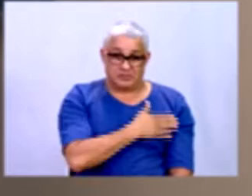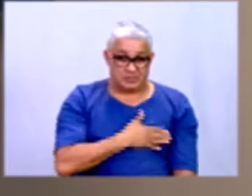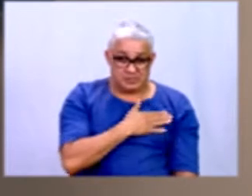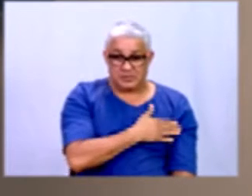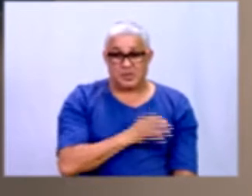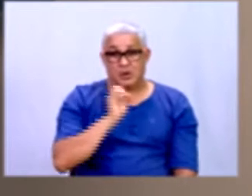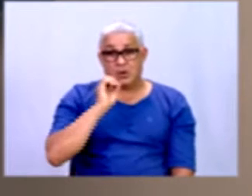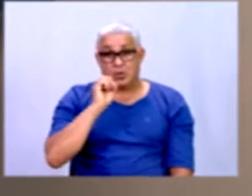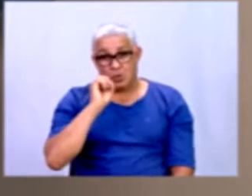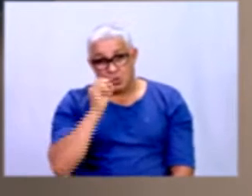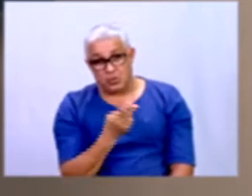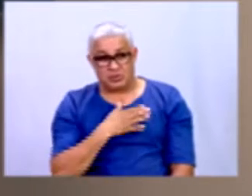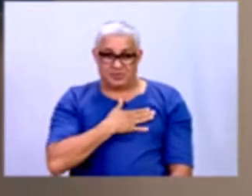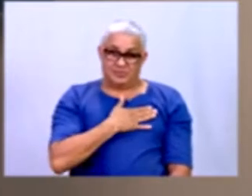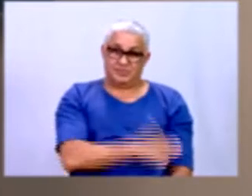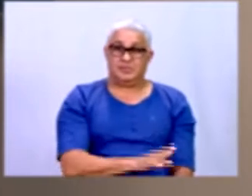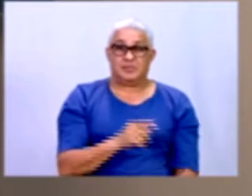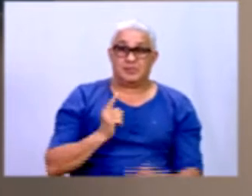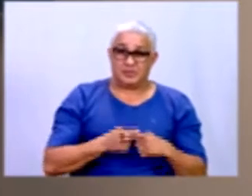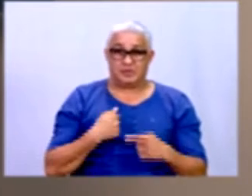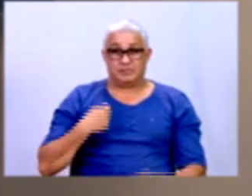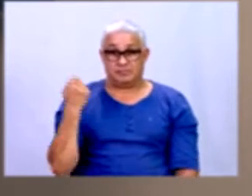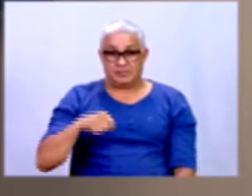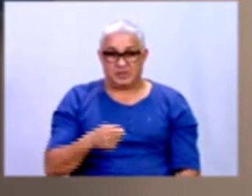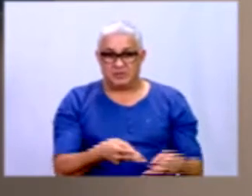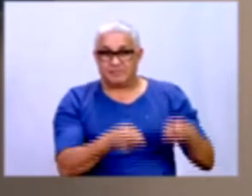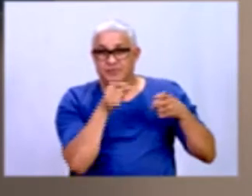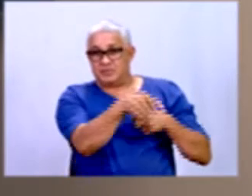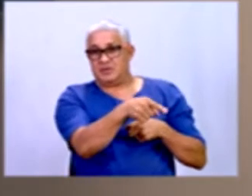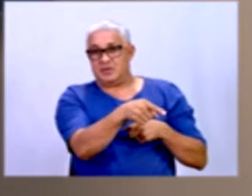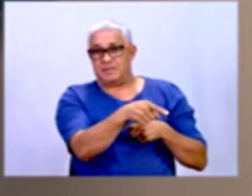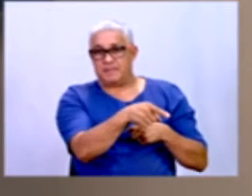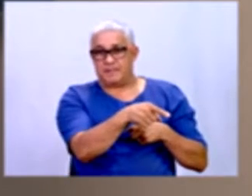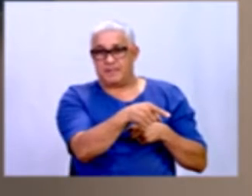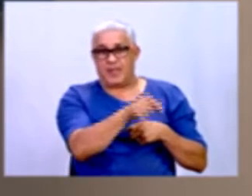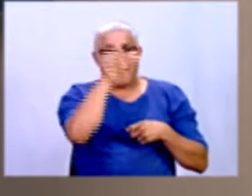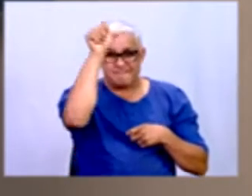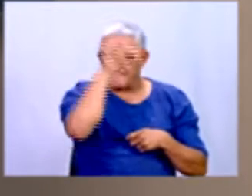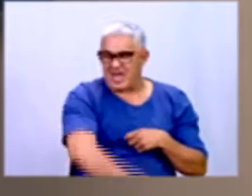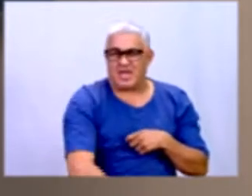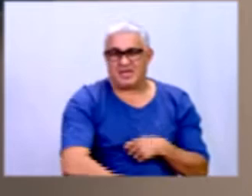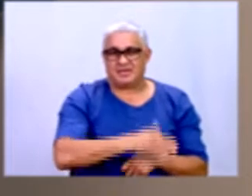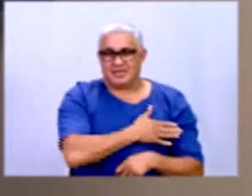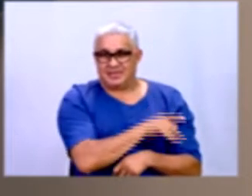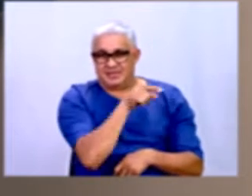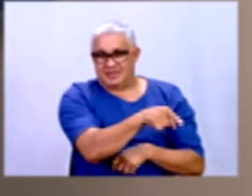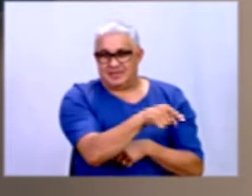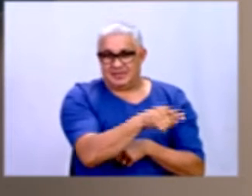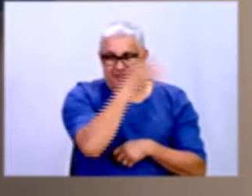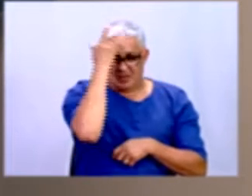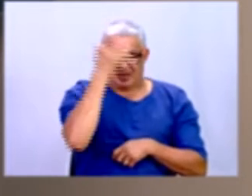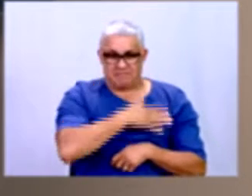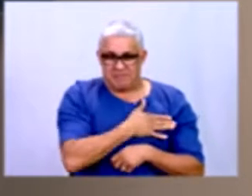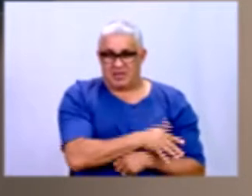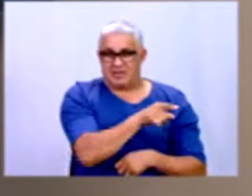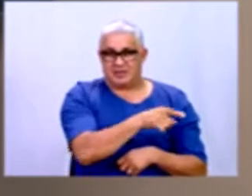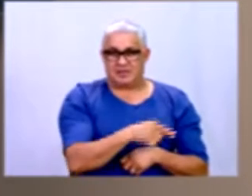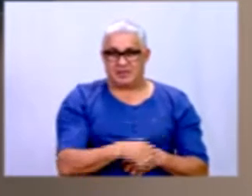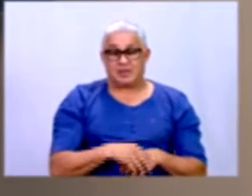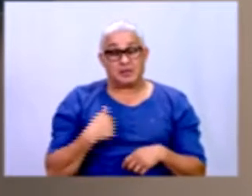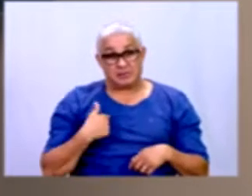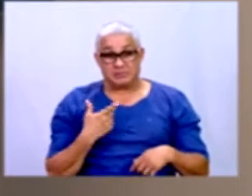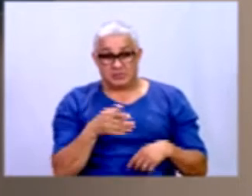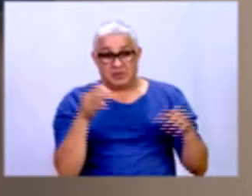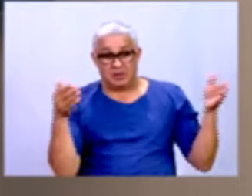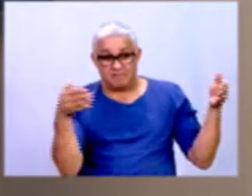insatisfação está onde? Porque eu preciso identificar onde que está o maior grau de insatisfação. E é nisso que eu vou